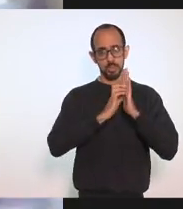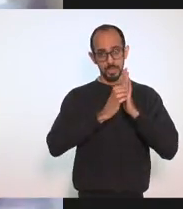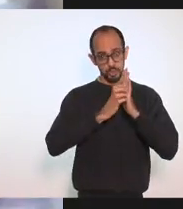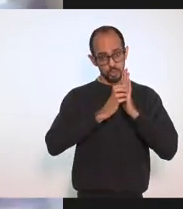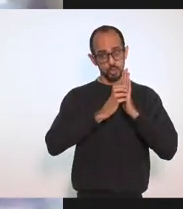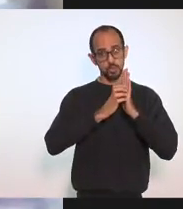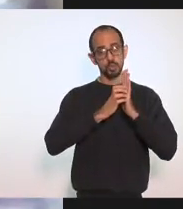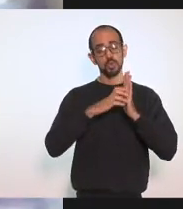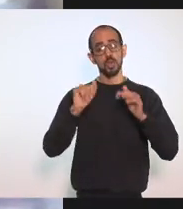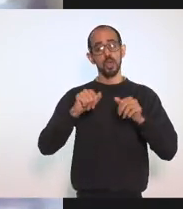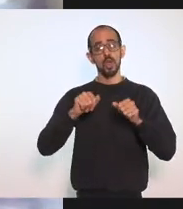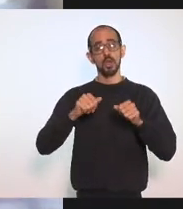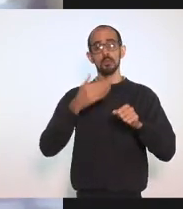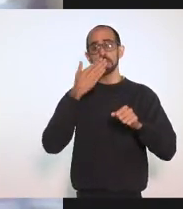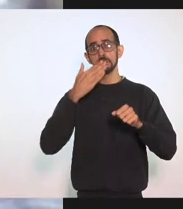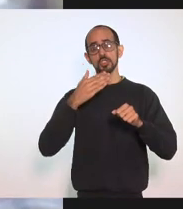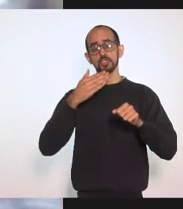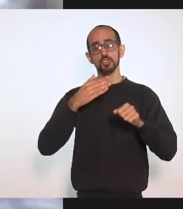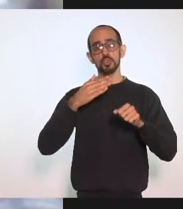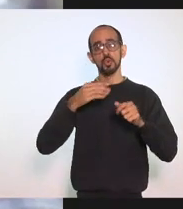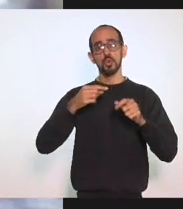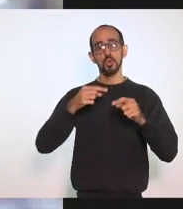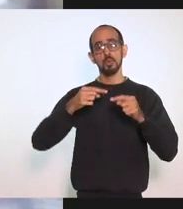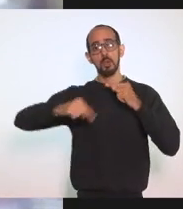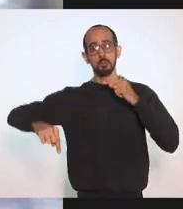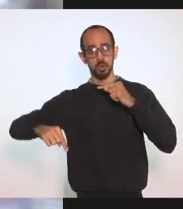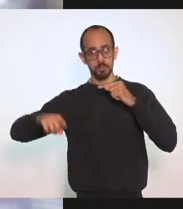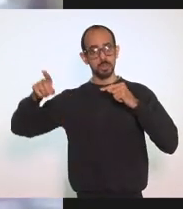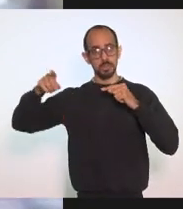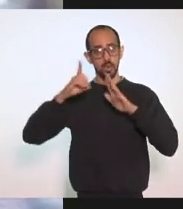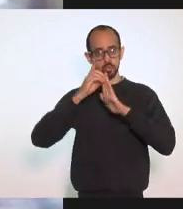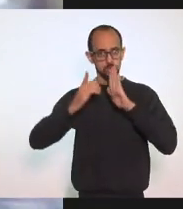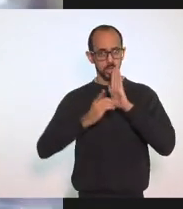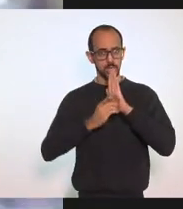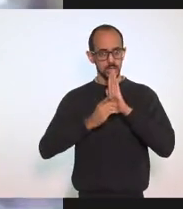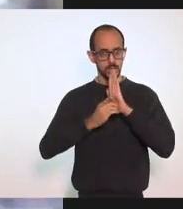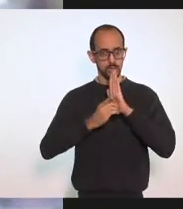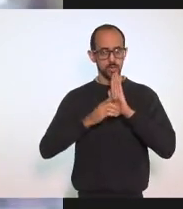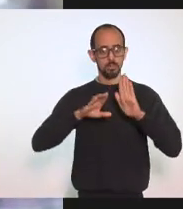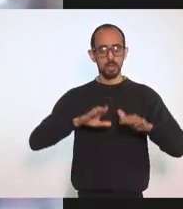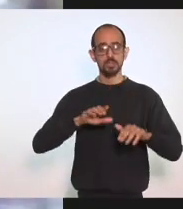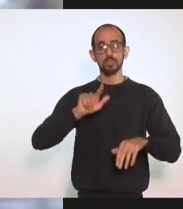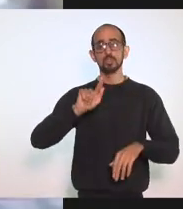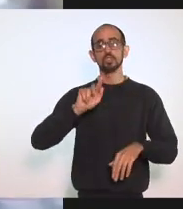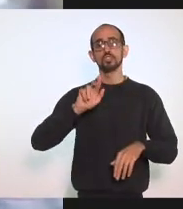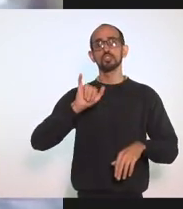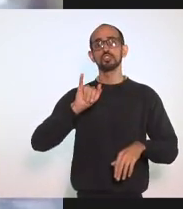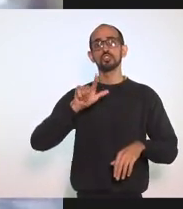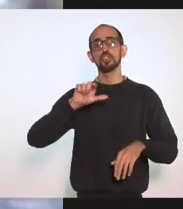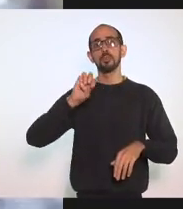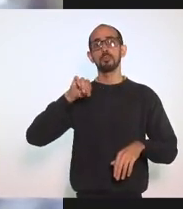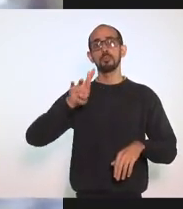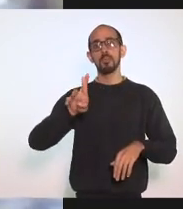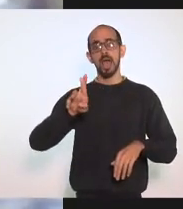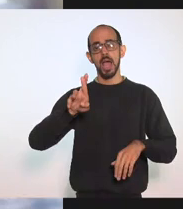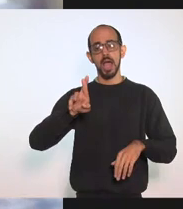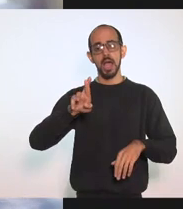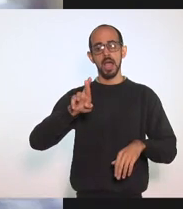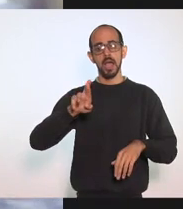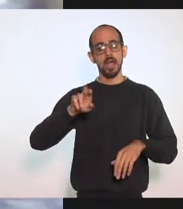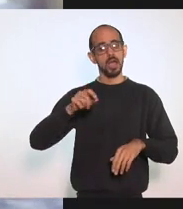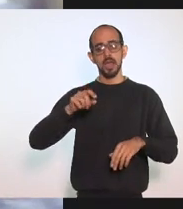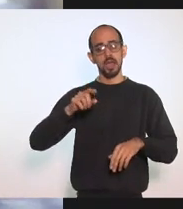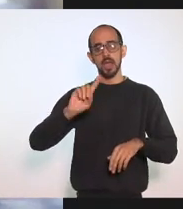ministro Que estava De plantão O ministro Gilmar Mendes Negou A liminar Mantendo A proibição